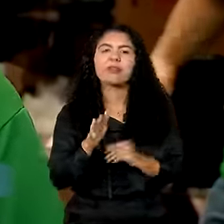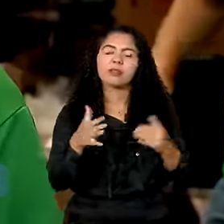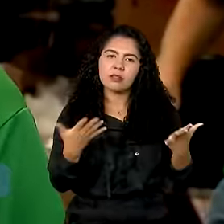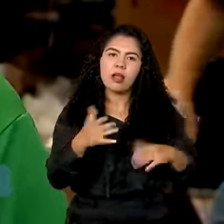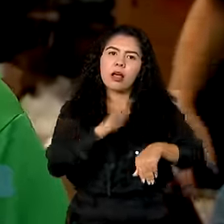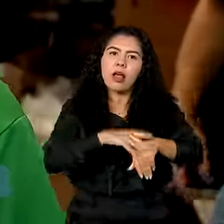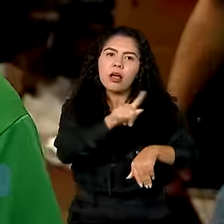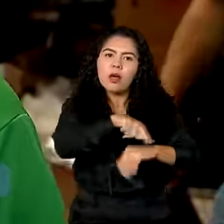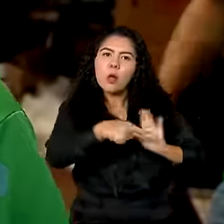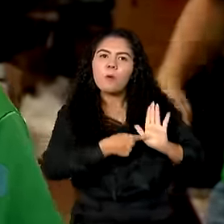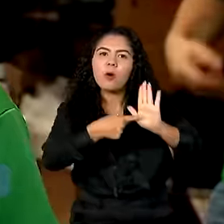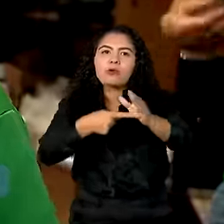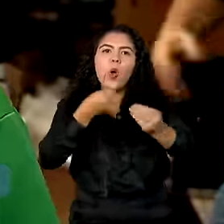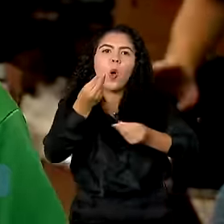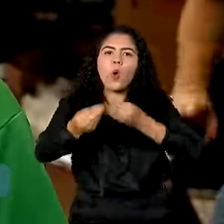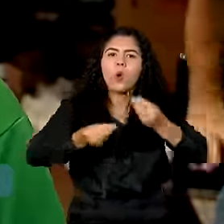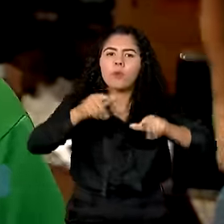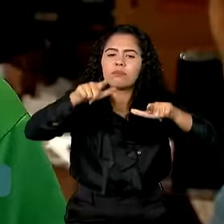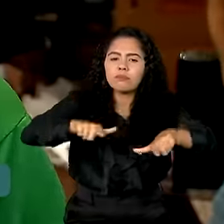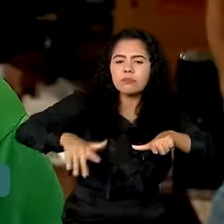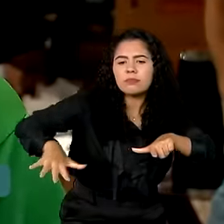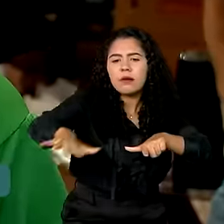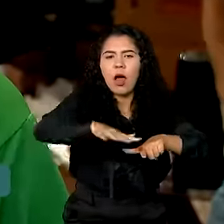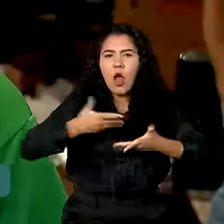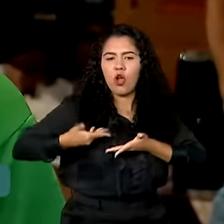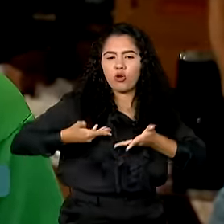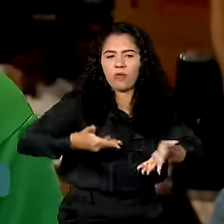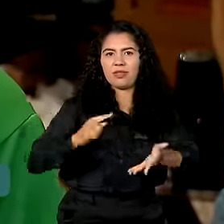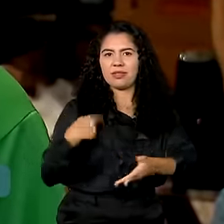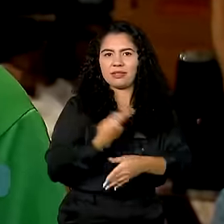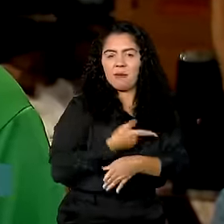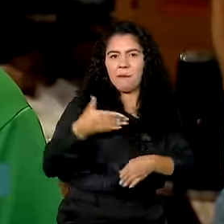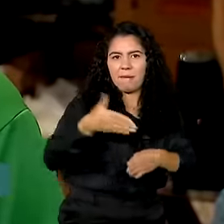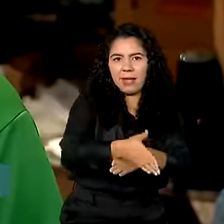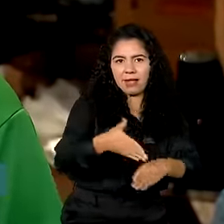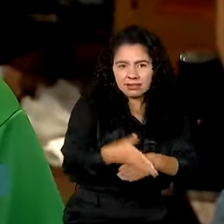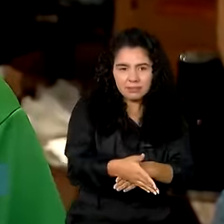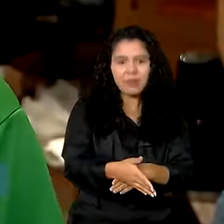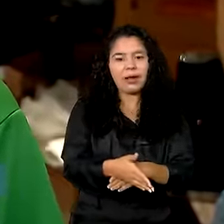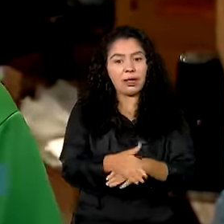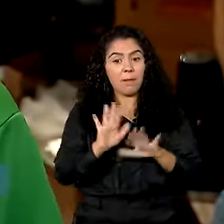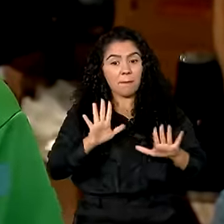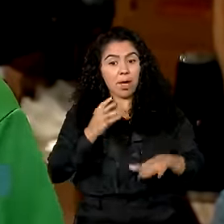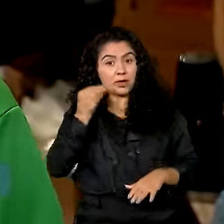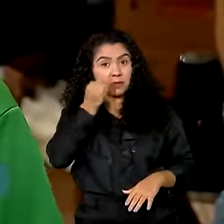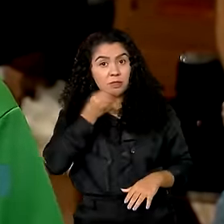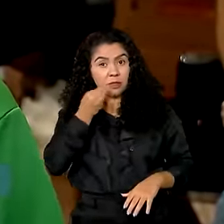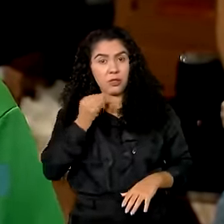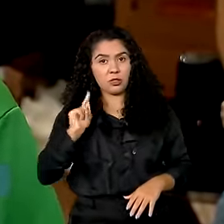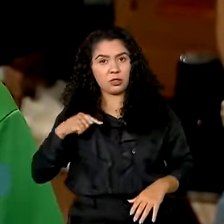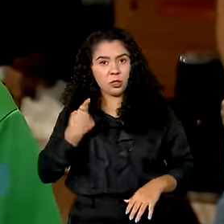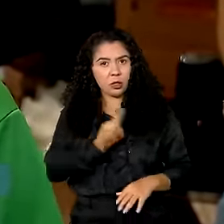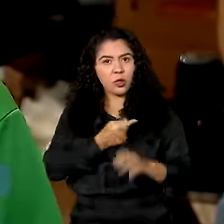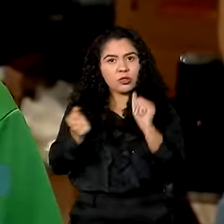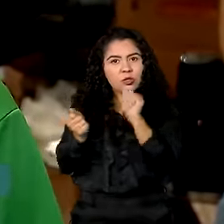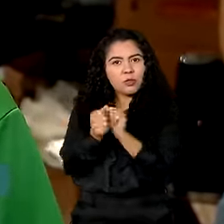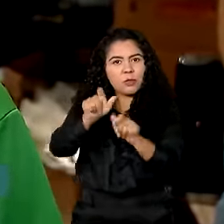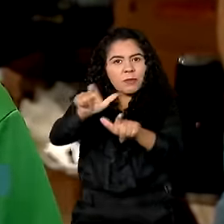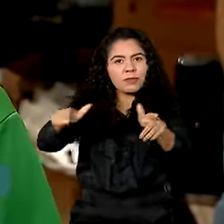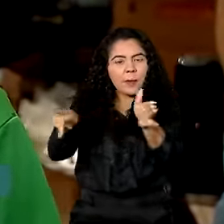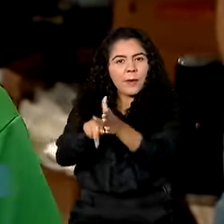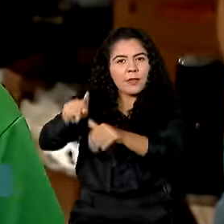mostrar o campus, os cursos e convidando a gente para participar. A nossa experiência como uruguaios é bem